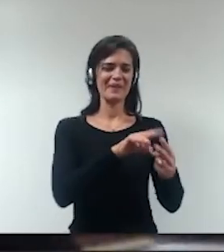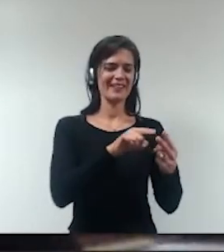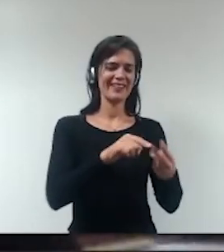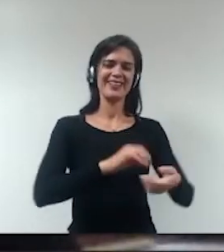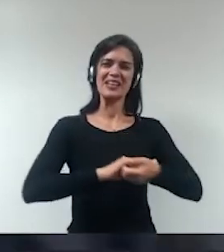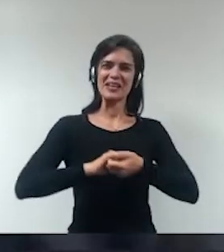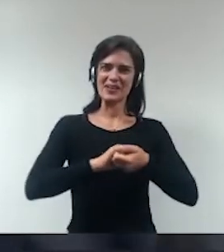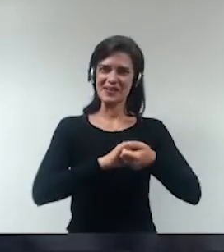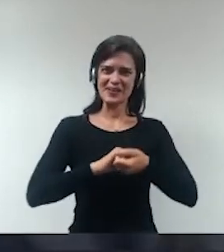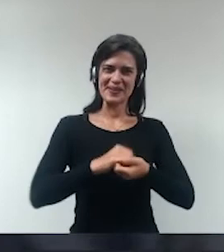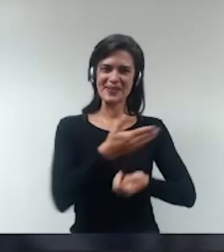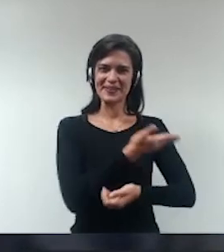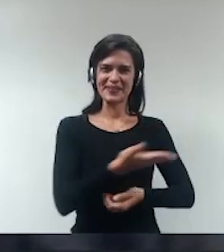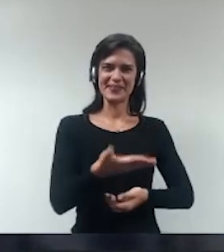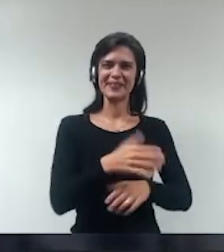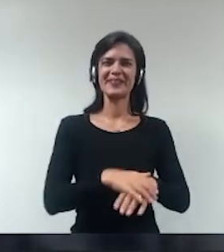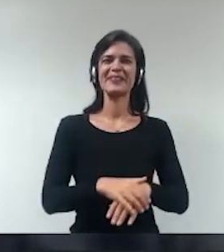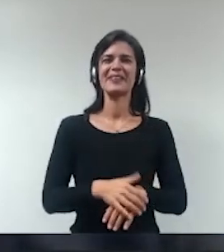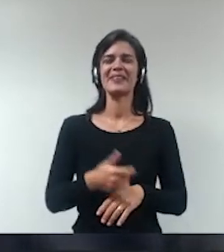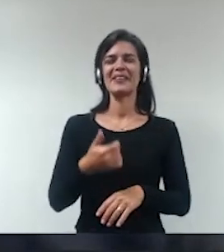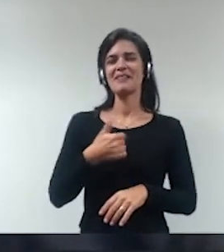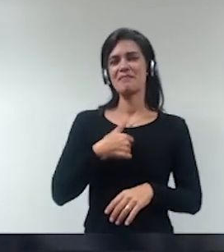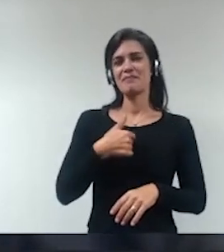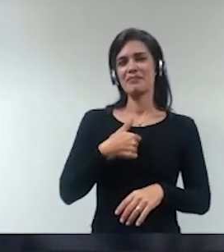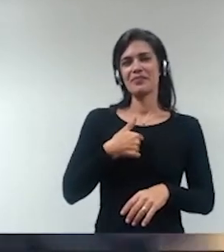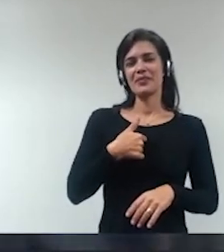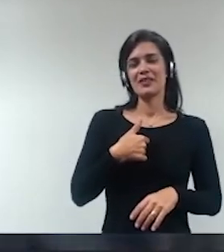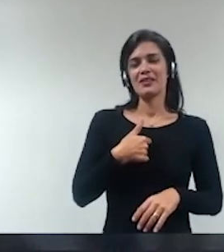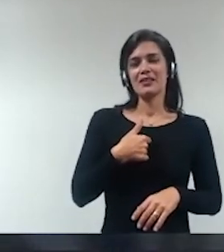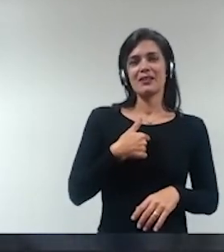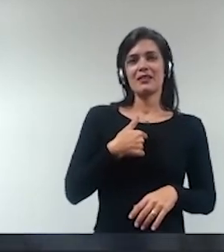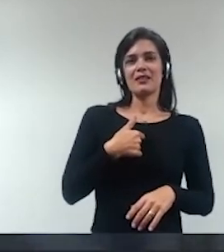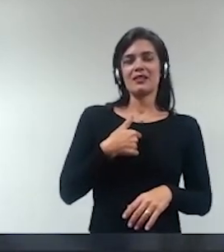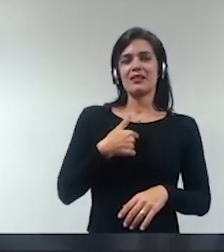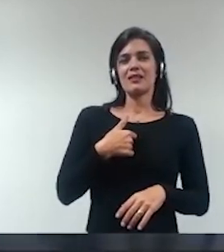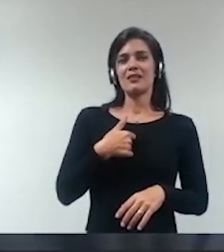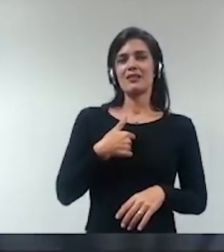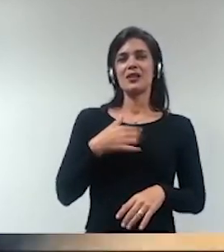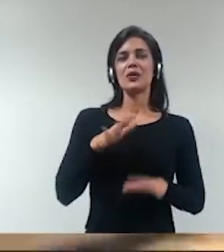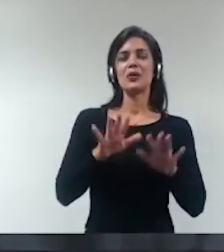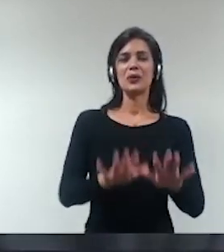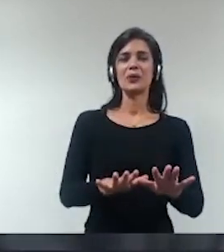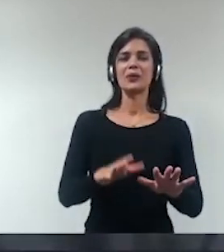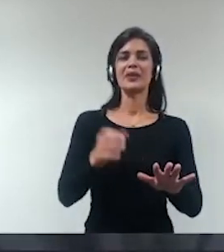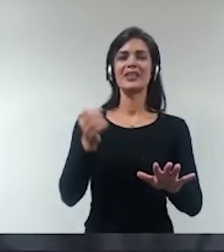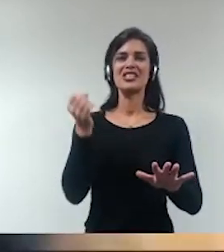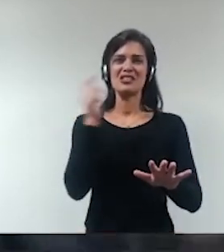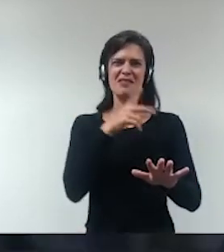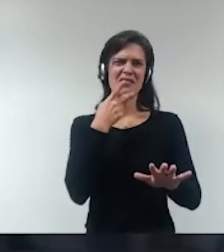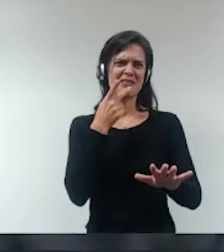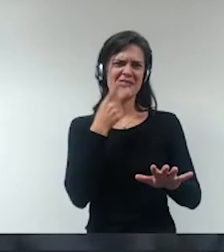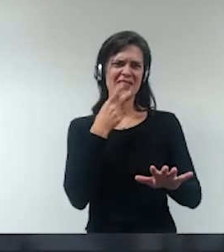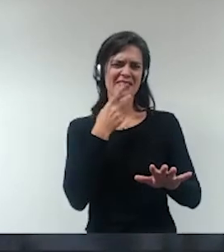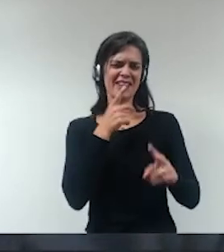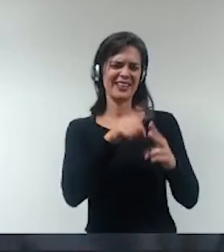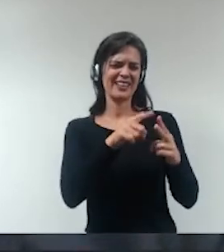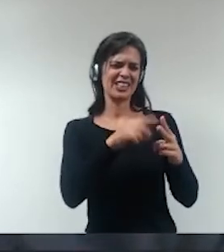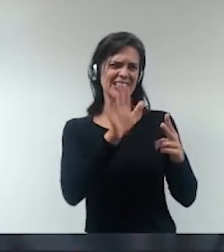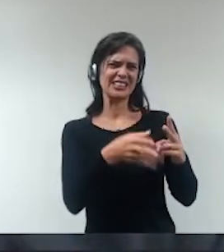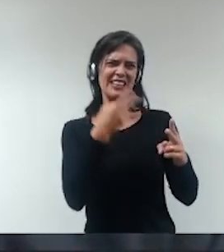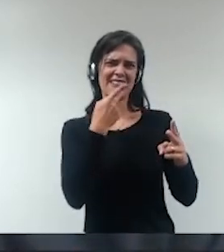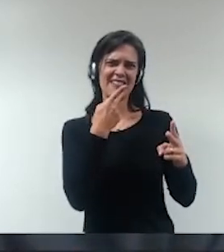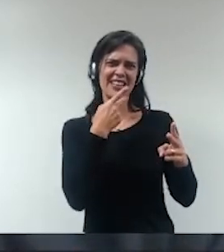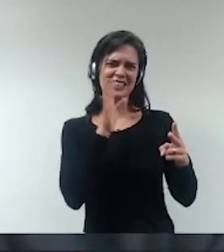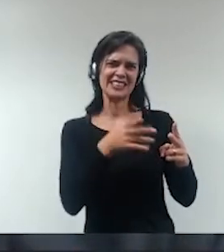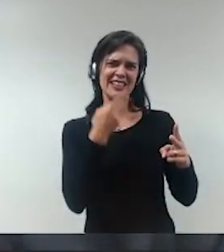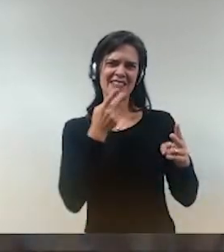Bruno vou passar longe do clichê de ser difícil falar depois é até cômodo porque os senhores já adiantaram